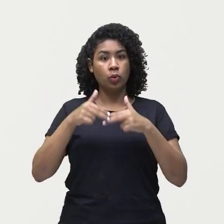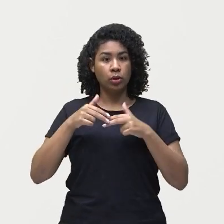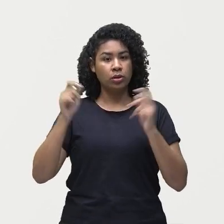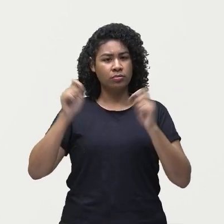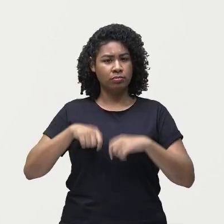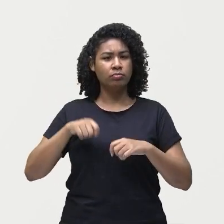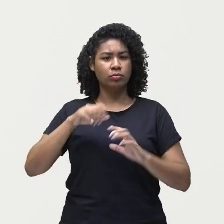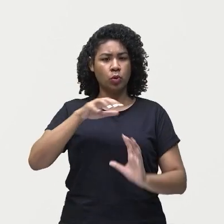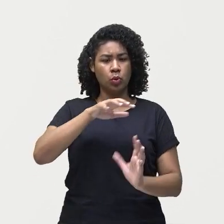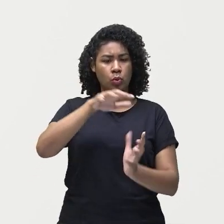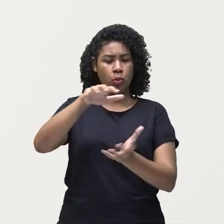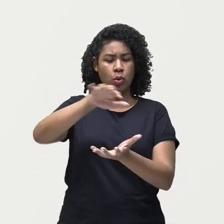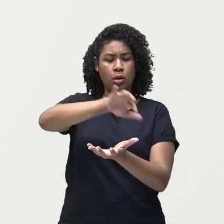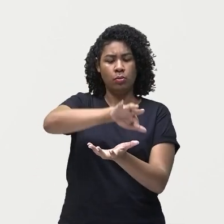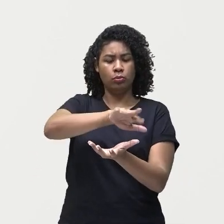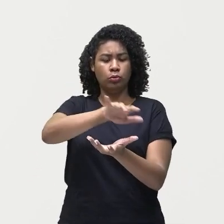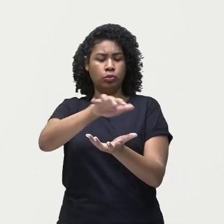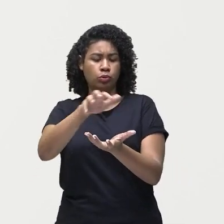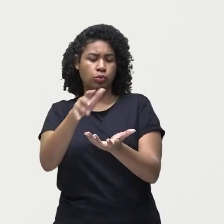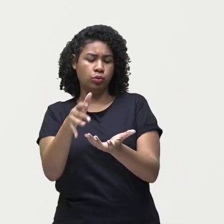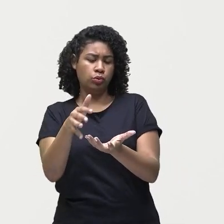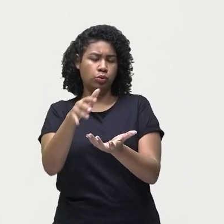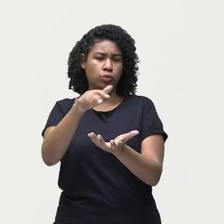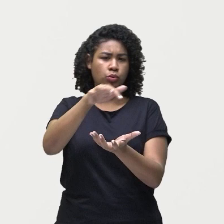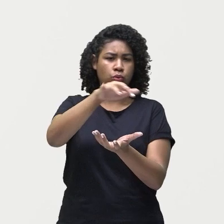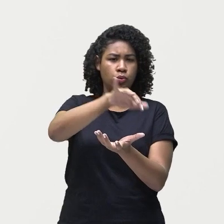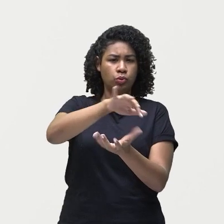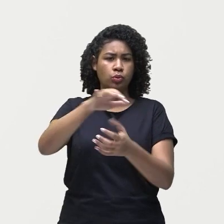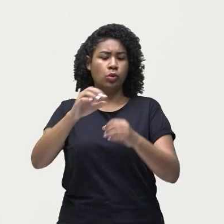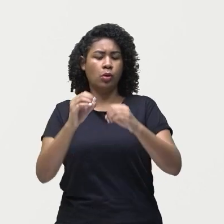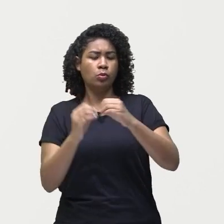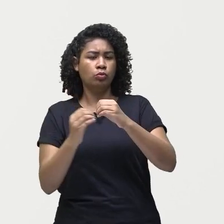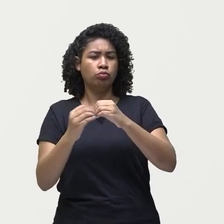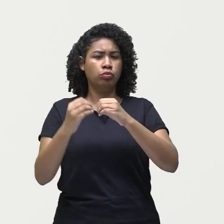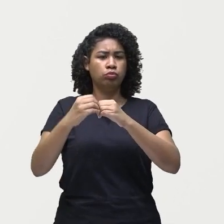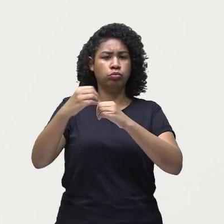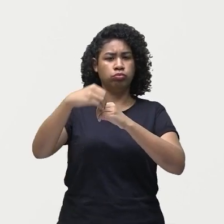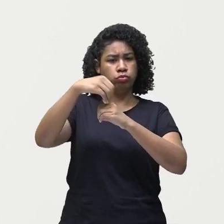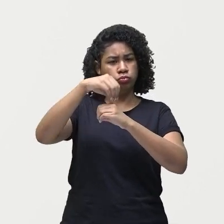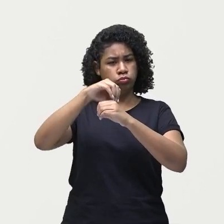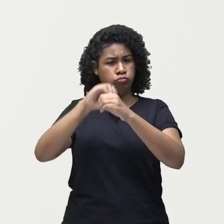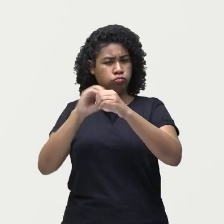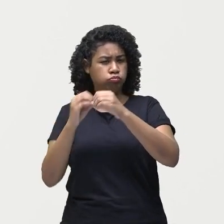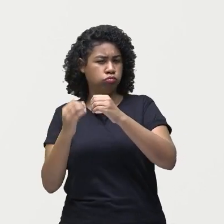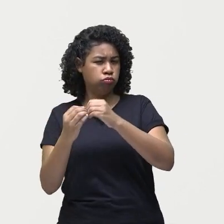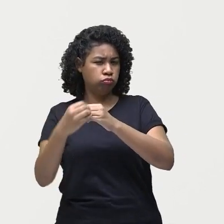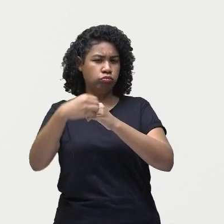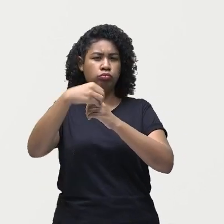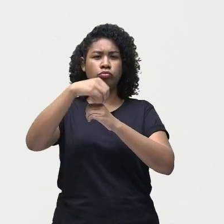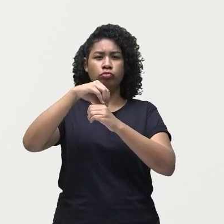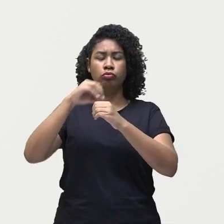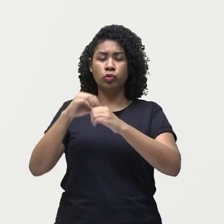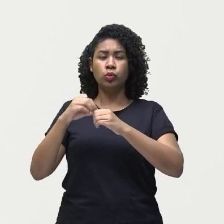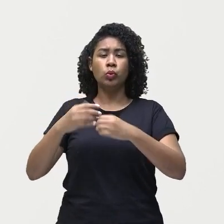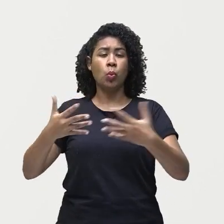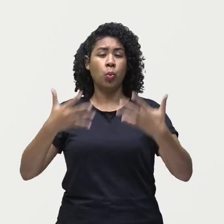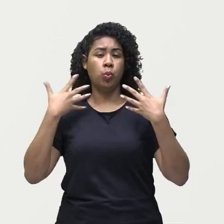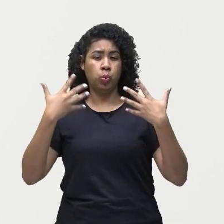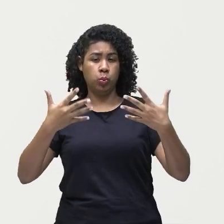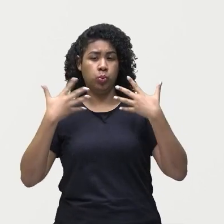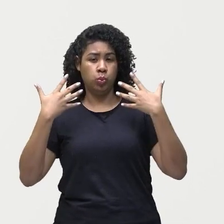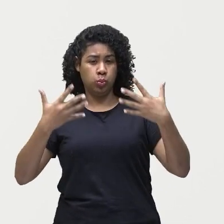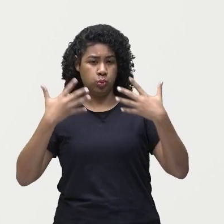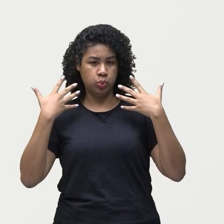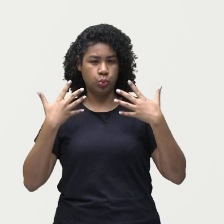de volta para a superfície pelas moléculas dos gases do efeito estufa, gerando mais calor.